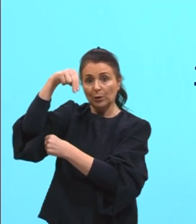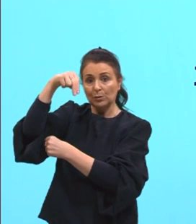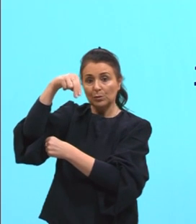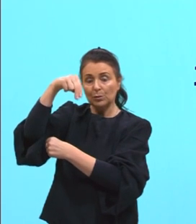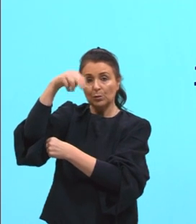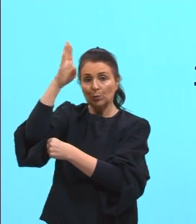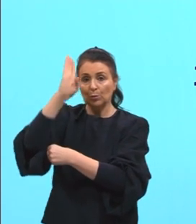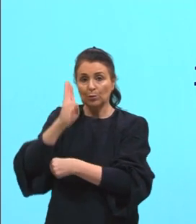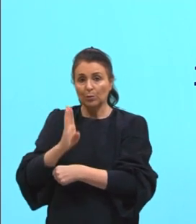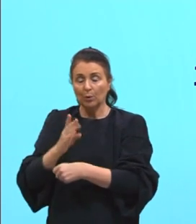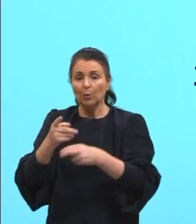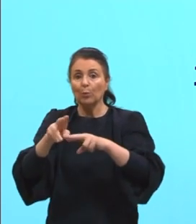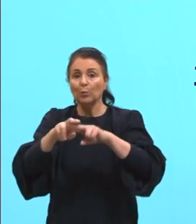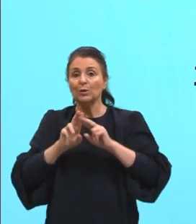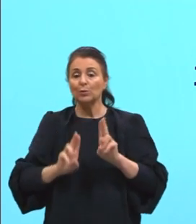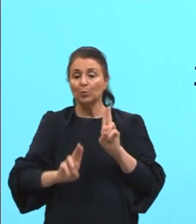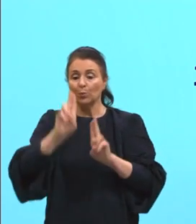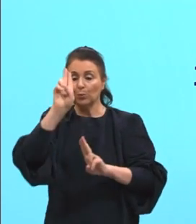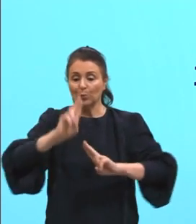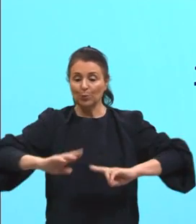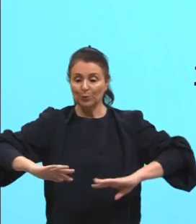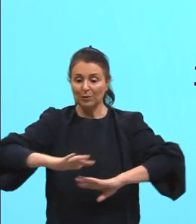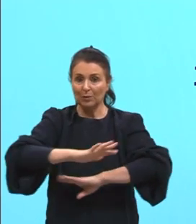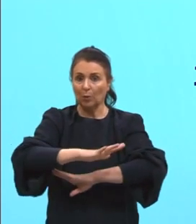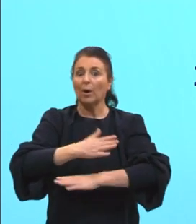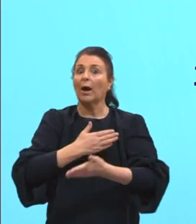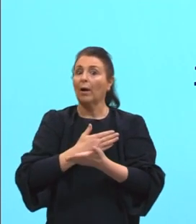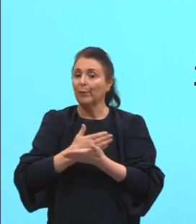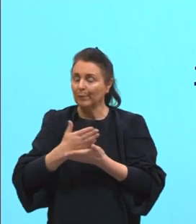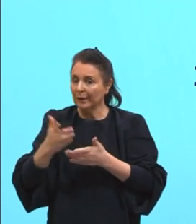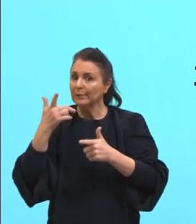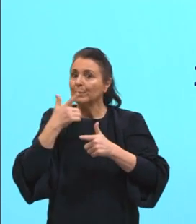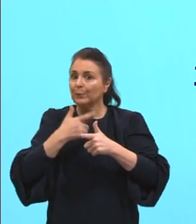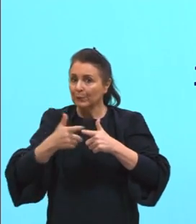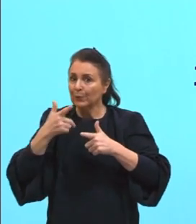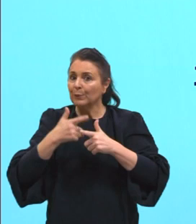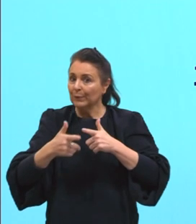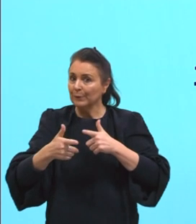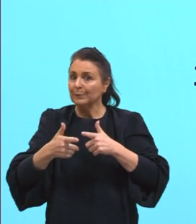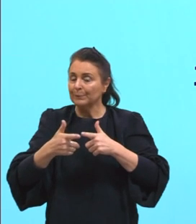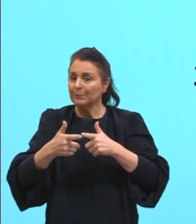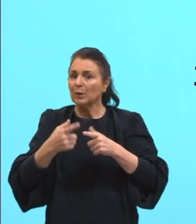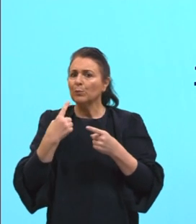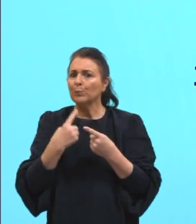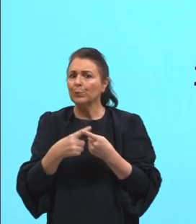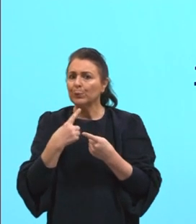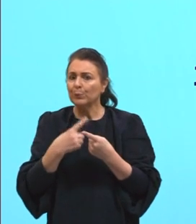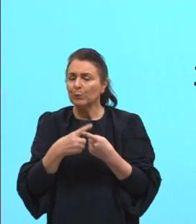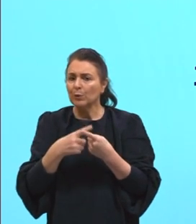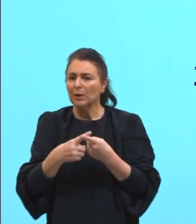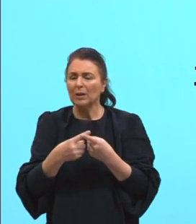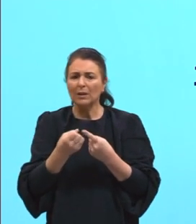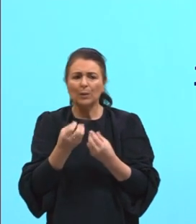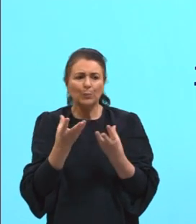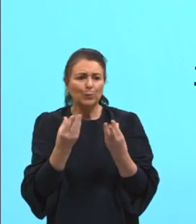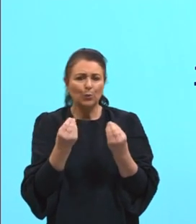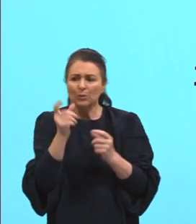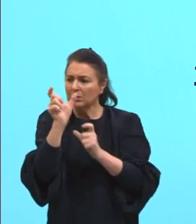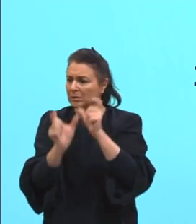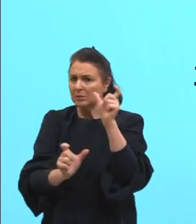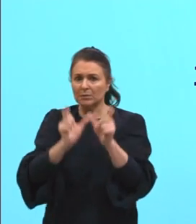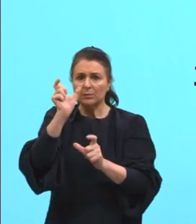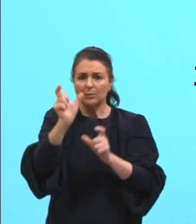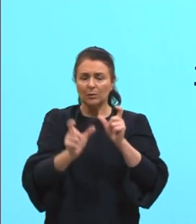Então, por isso que você vai ter uma urbanização, você vai ter todo um problema relacionado a isso, justamente porque você tem muito mais gente.